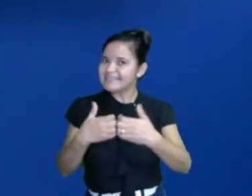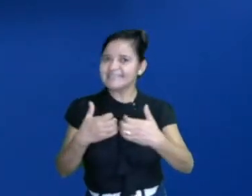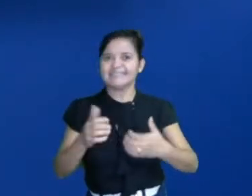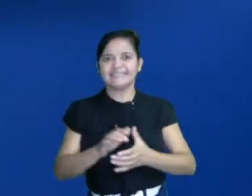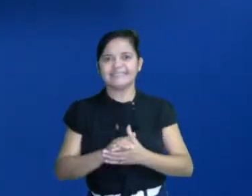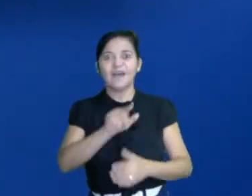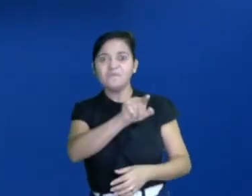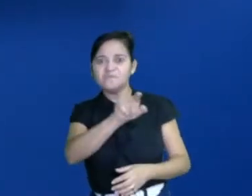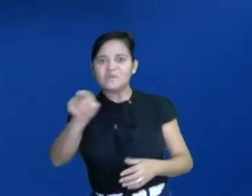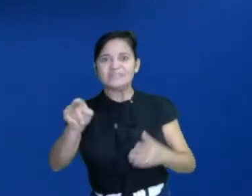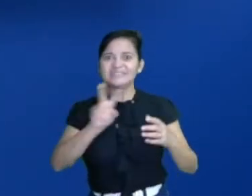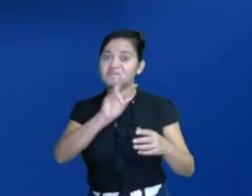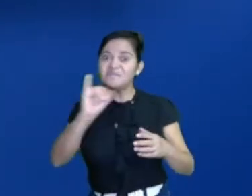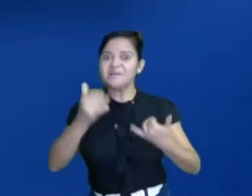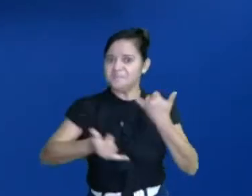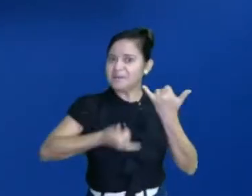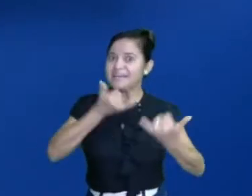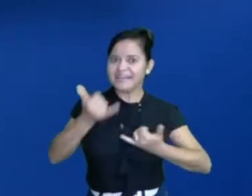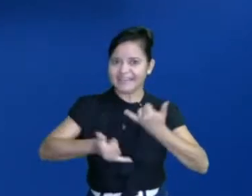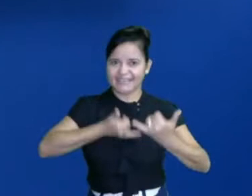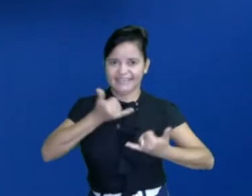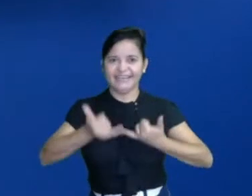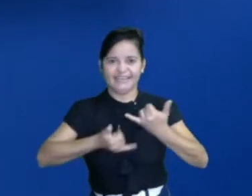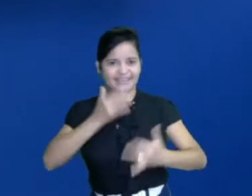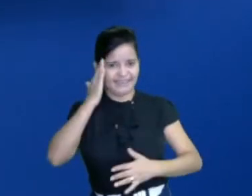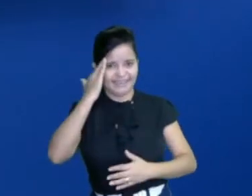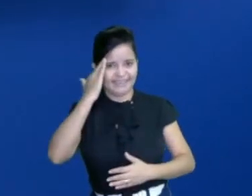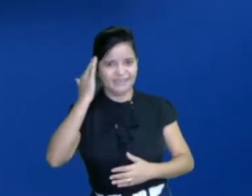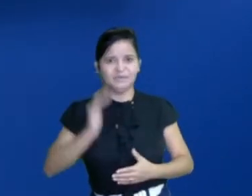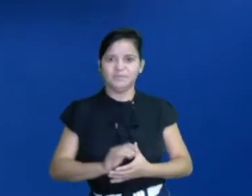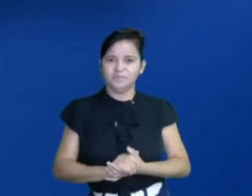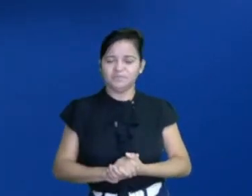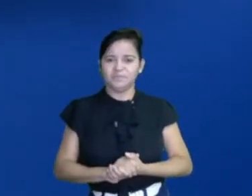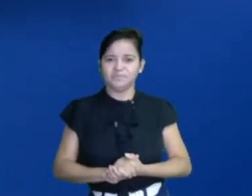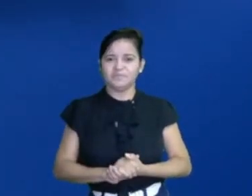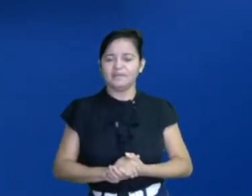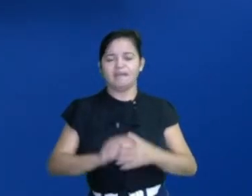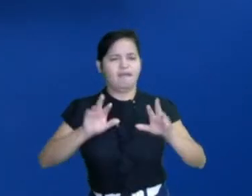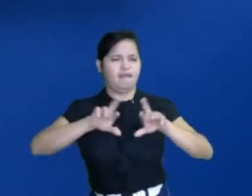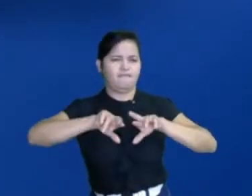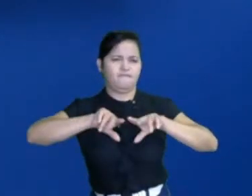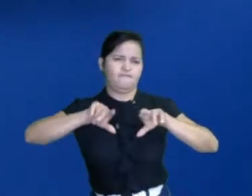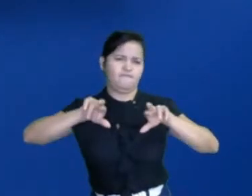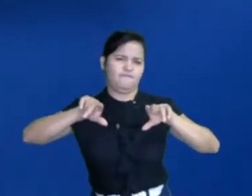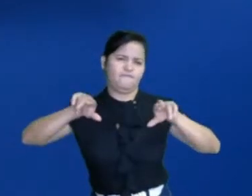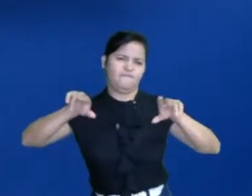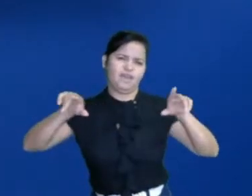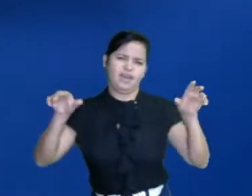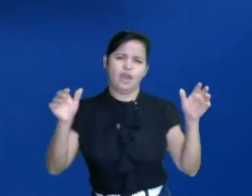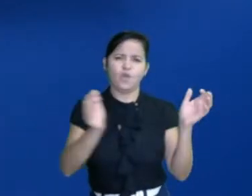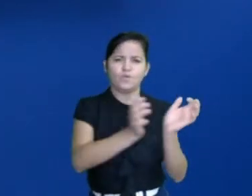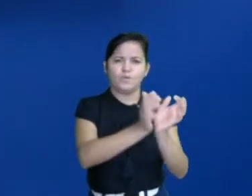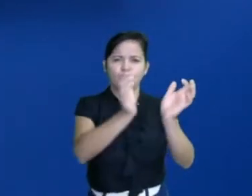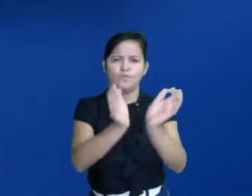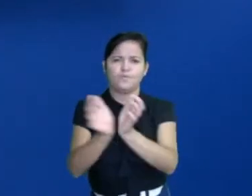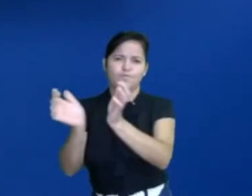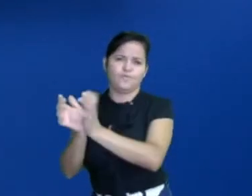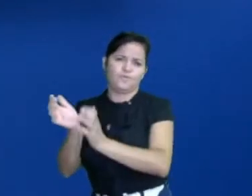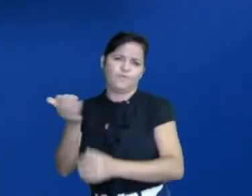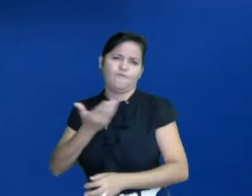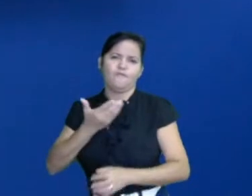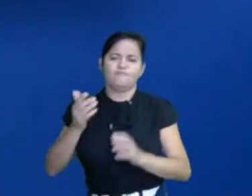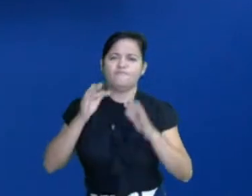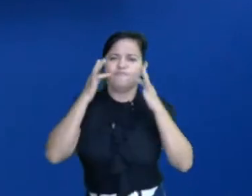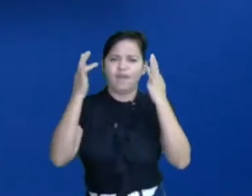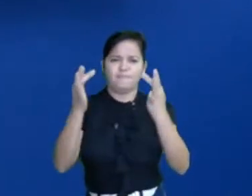que você vai brincar, entendeu? Então, ó, existe vários grupos de convivência.